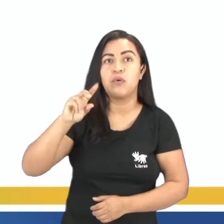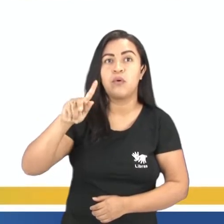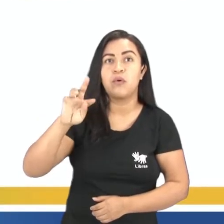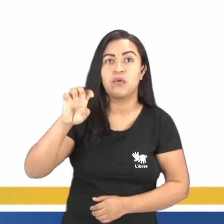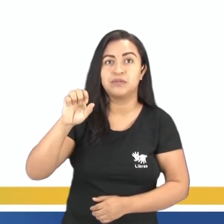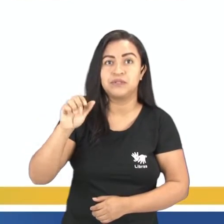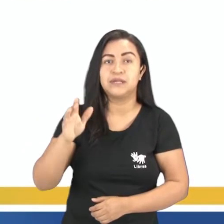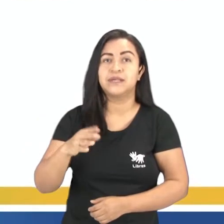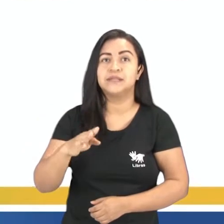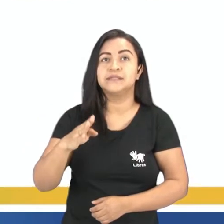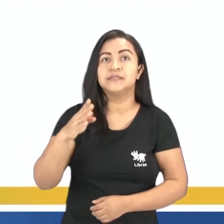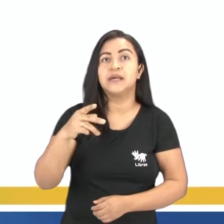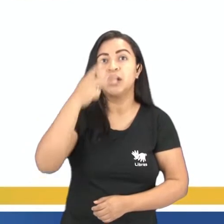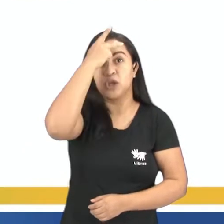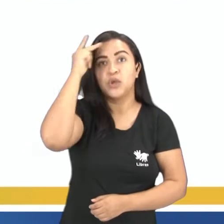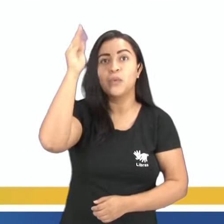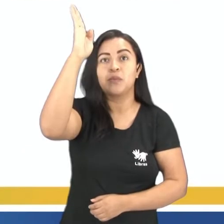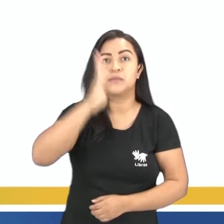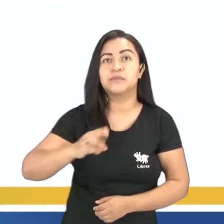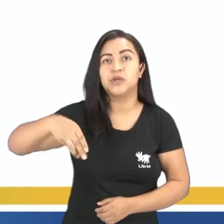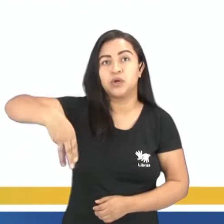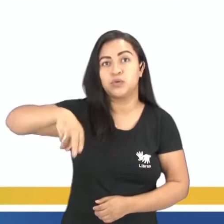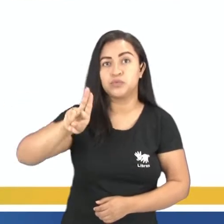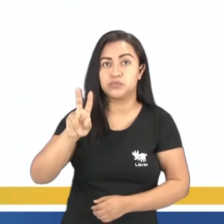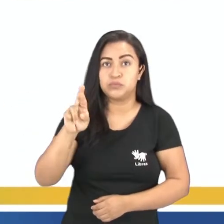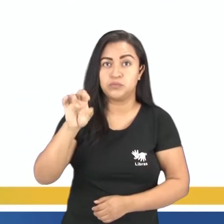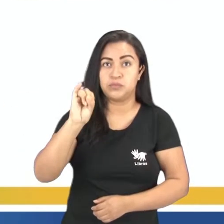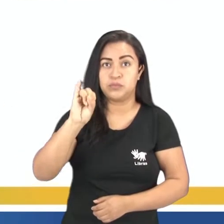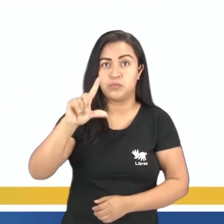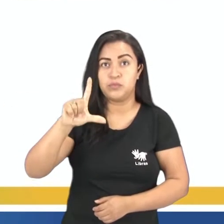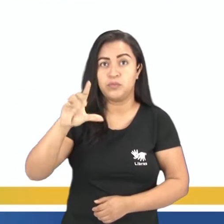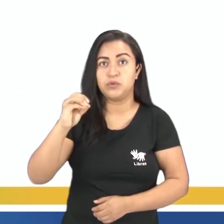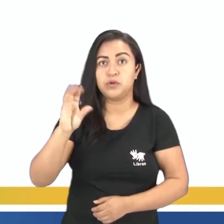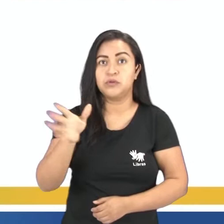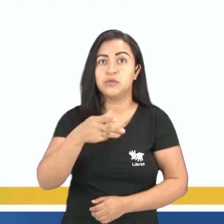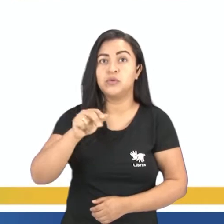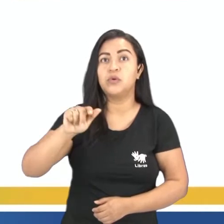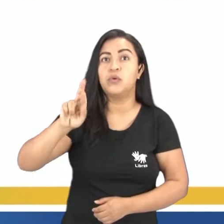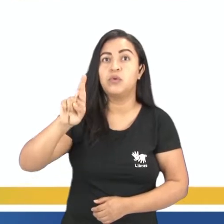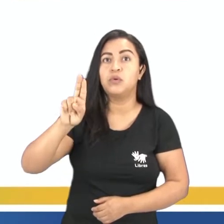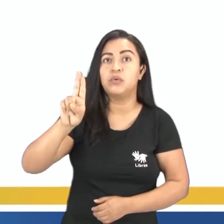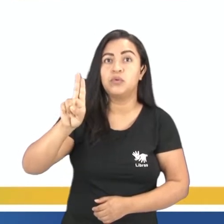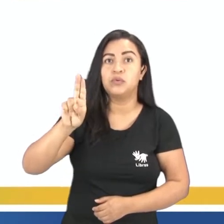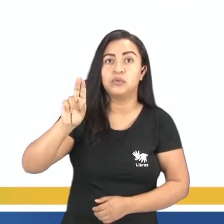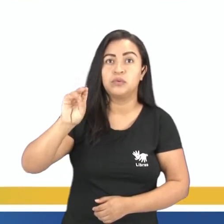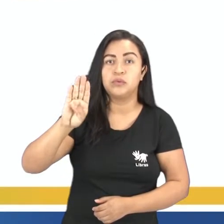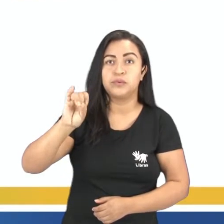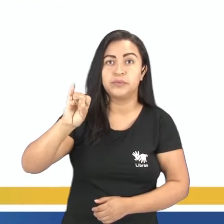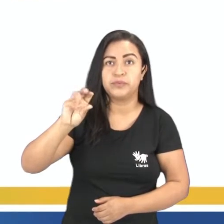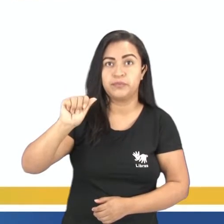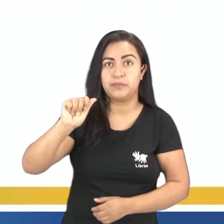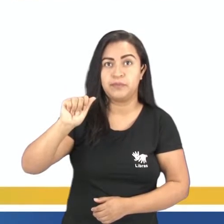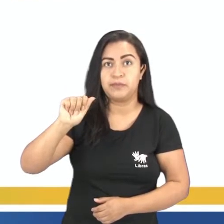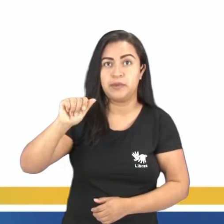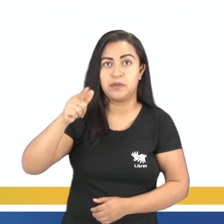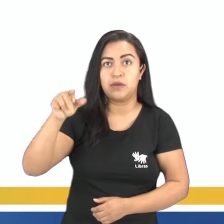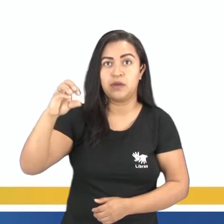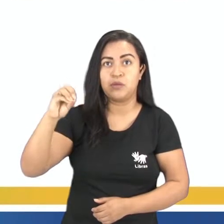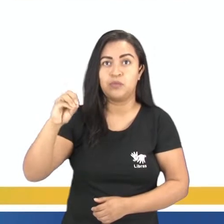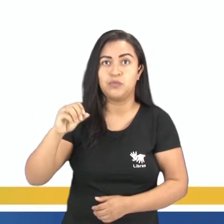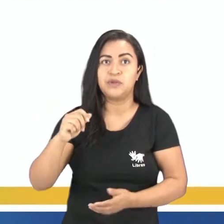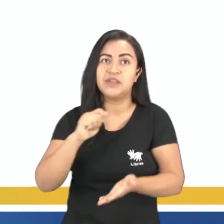É o caso, por exemplo, do Júlio Cortaza e do brasileiro Murilo Rubião, que escreveram contos